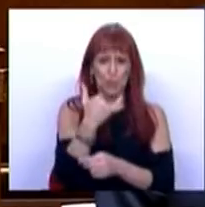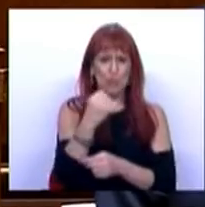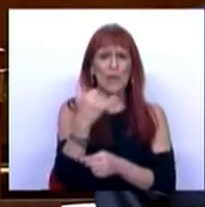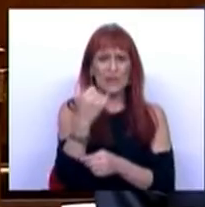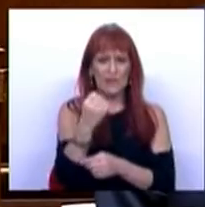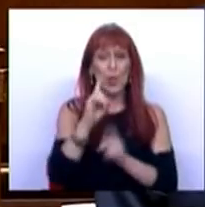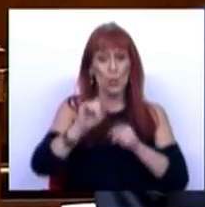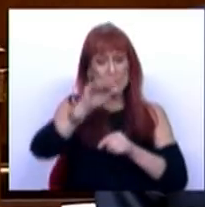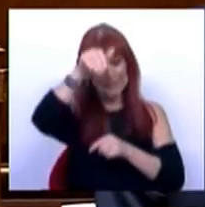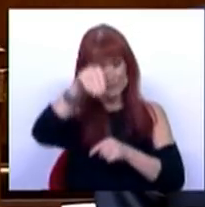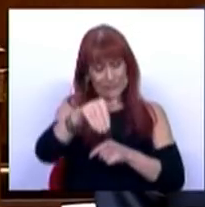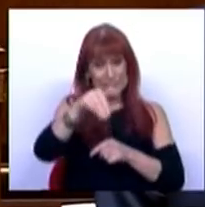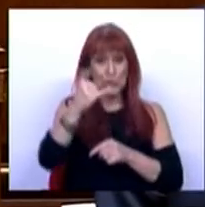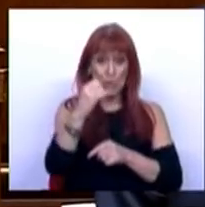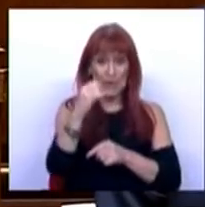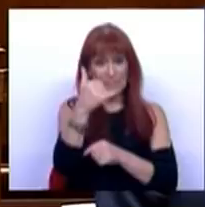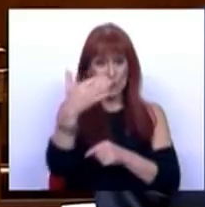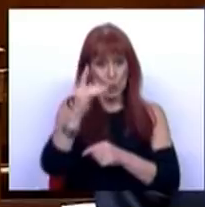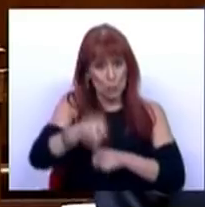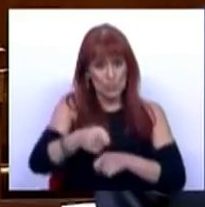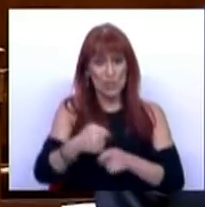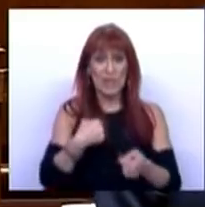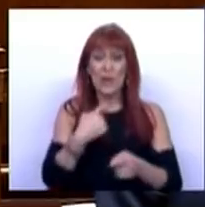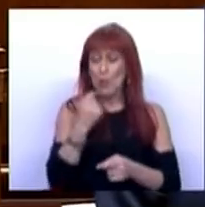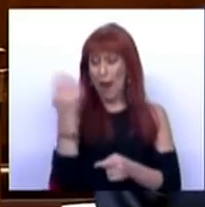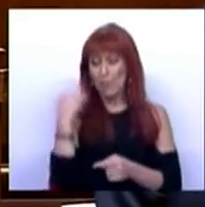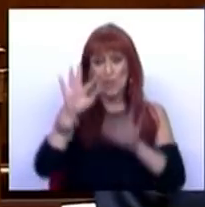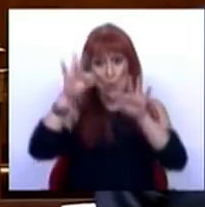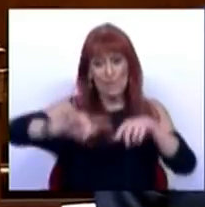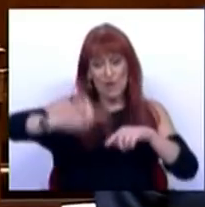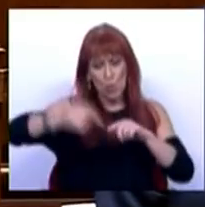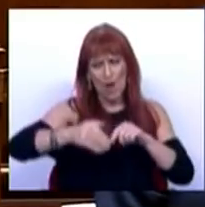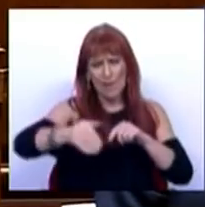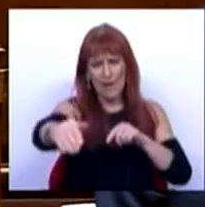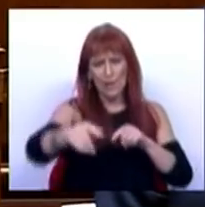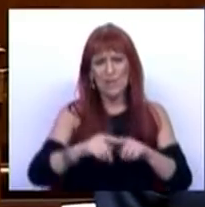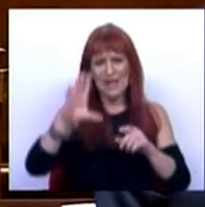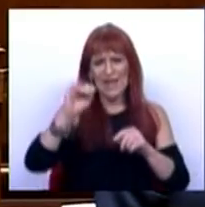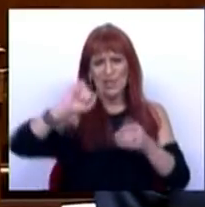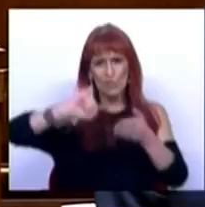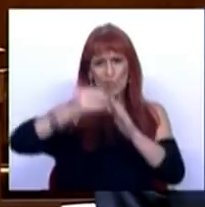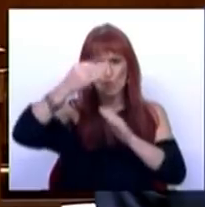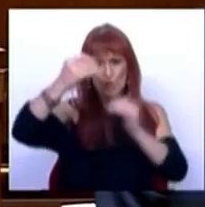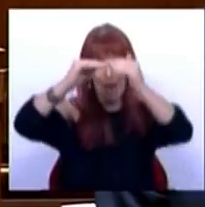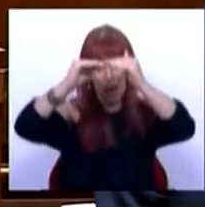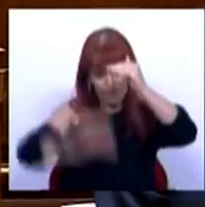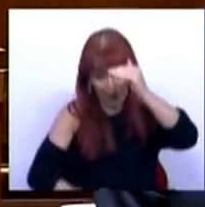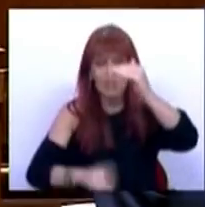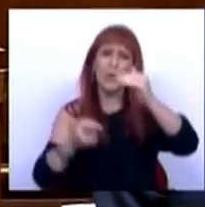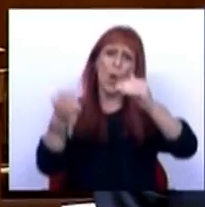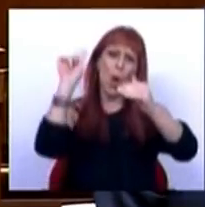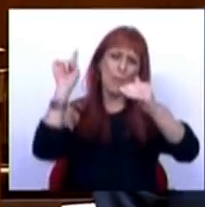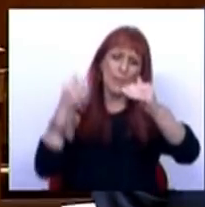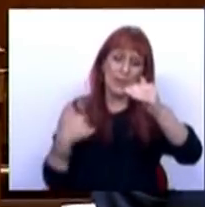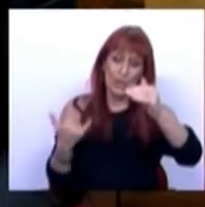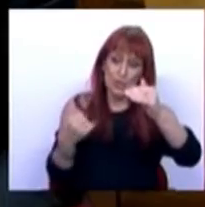Começou a descer em 2021 e, como disse há pouco, no final deste ano estará 10 pontos percentuais abaixo do que estava